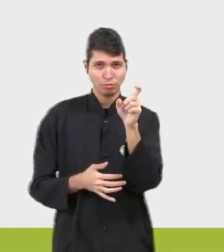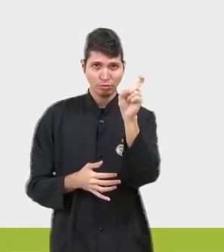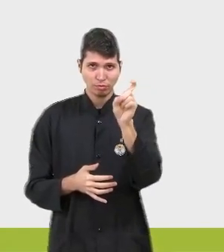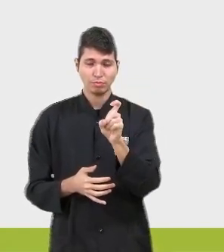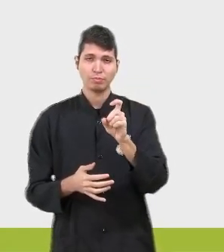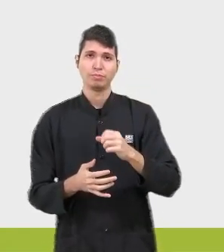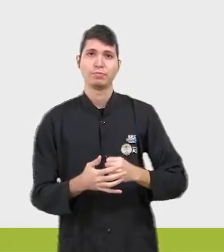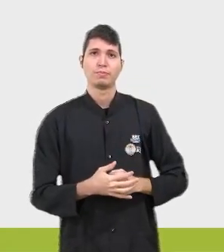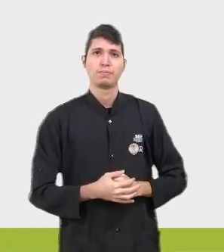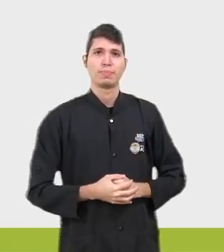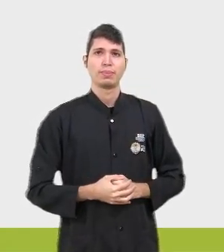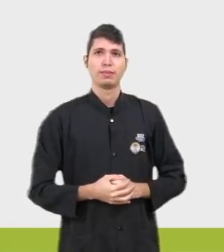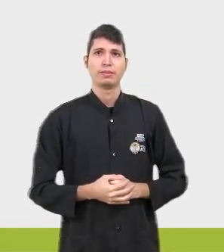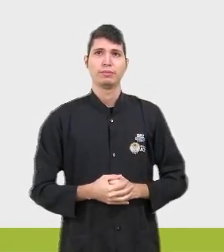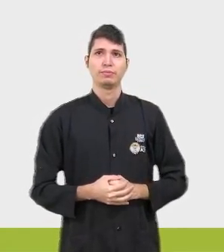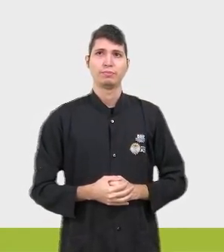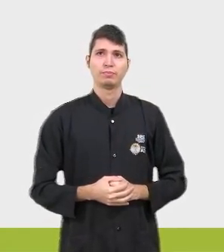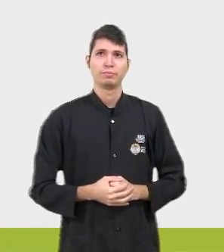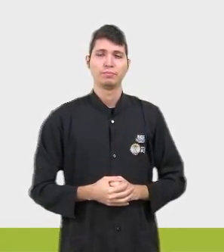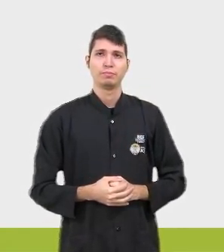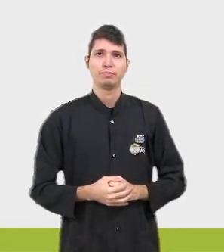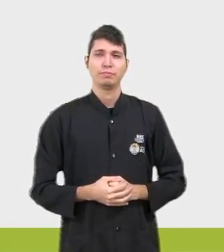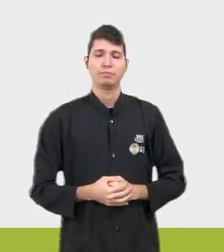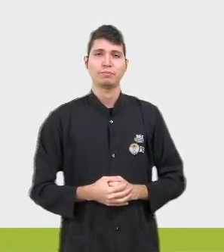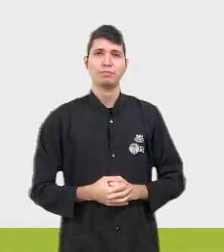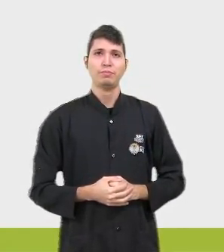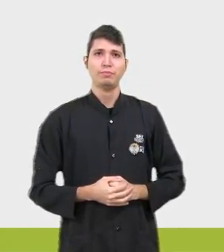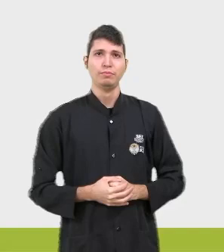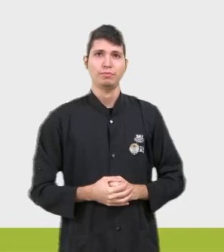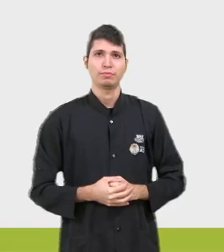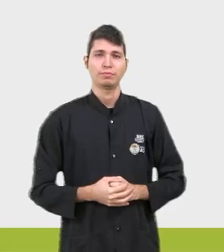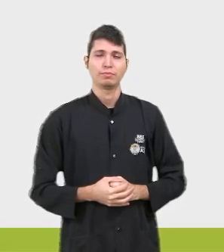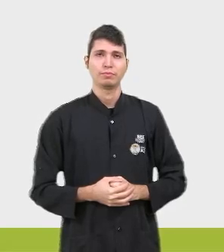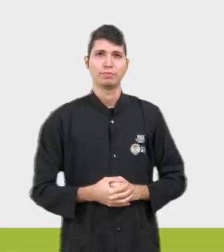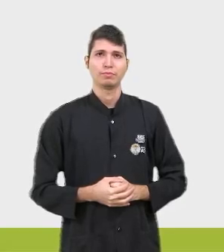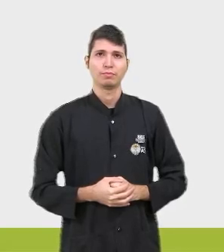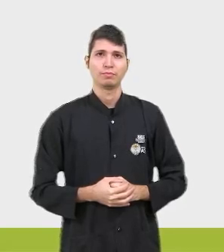substituindo na relação, vou ter aqui, deixa eu apagar esse cara aqui,